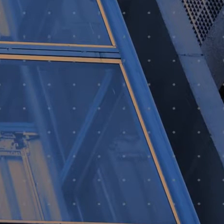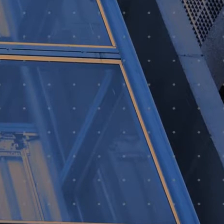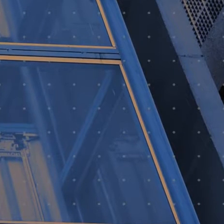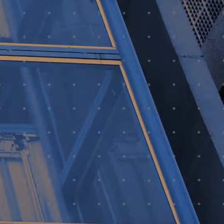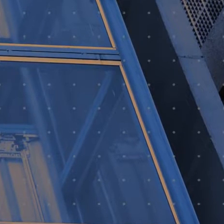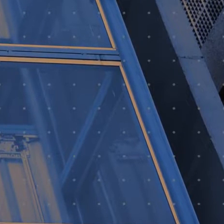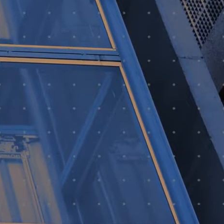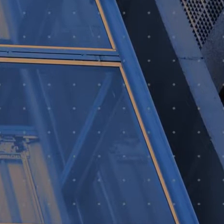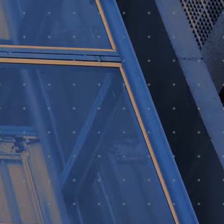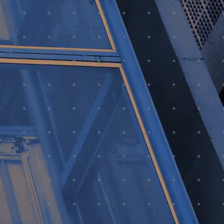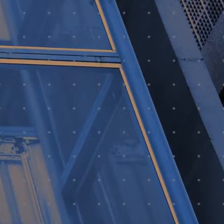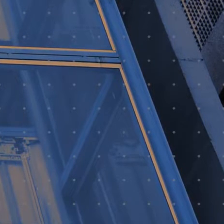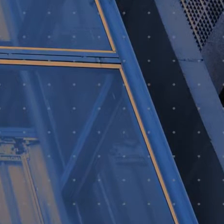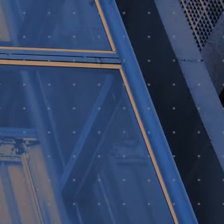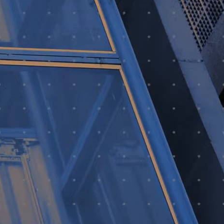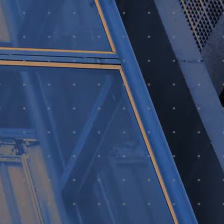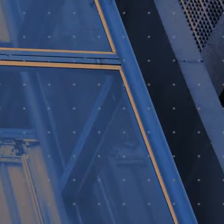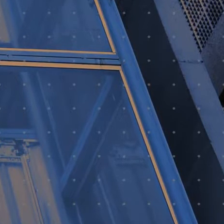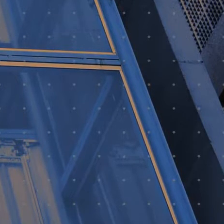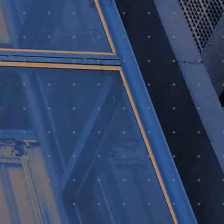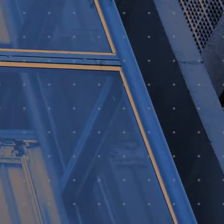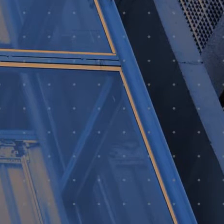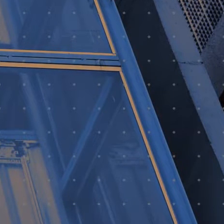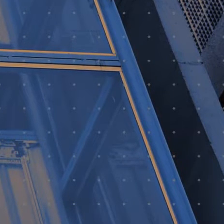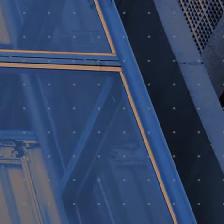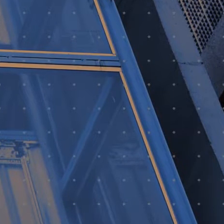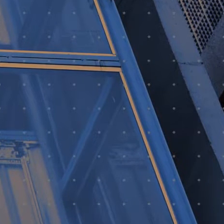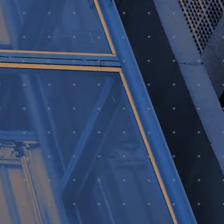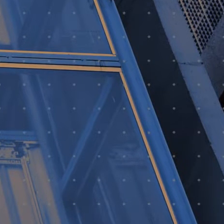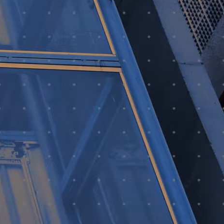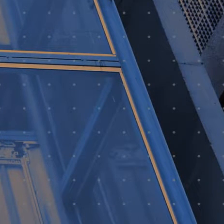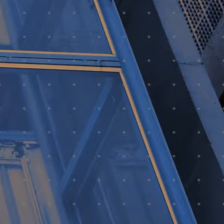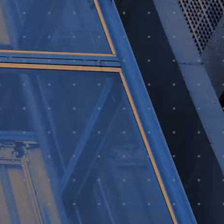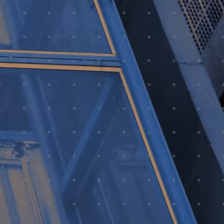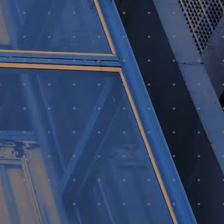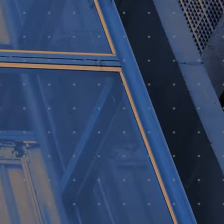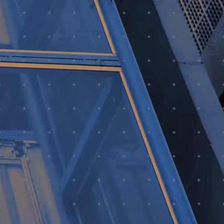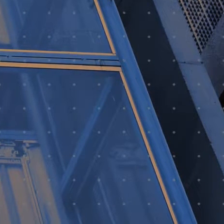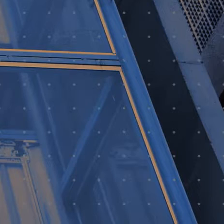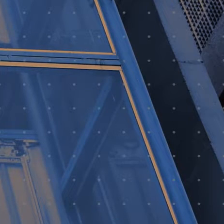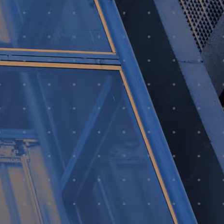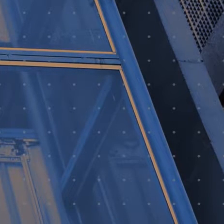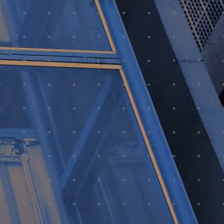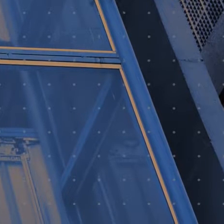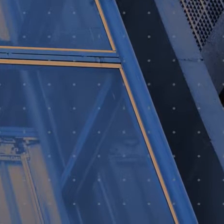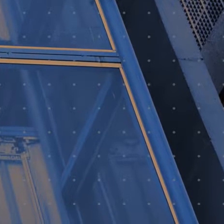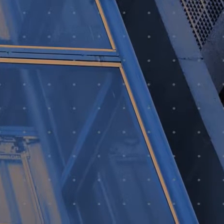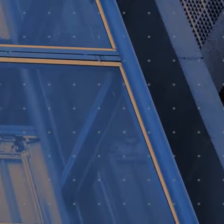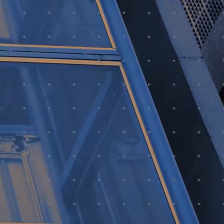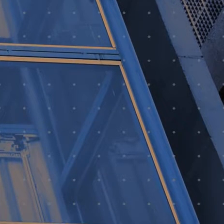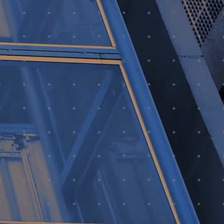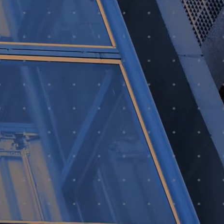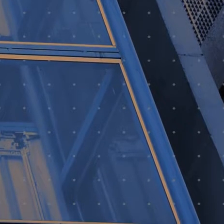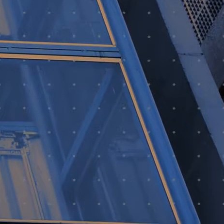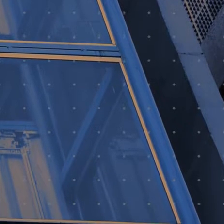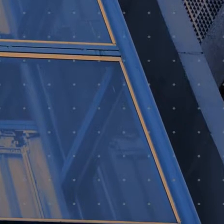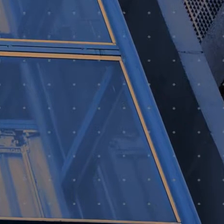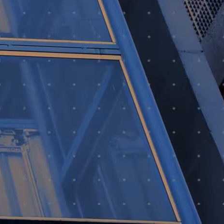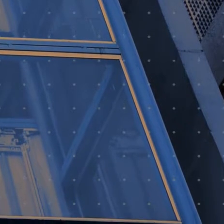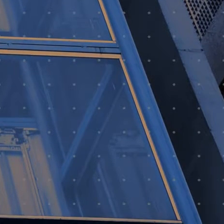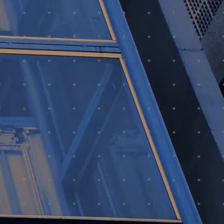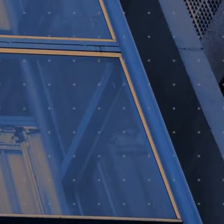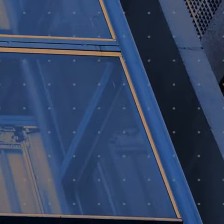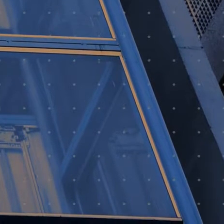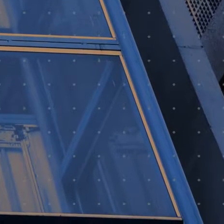agente de cobrança externo, ajudante de cozinha, assistente de vendas, atendente de lanchonete, auxiliar de